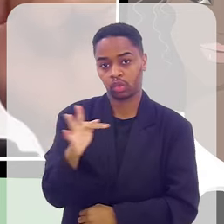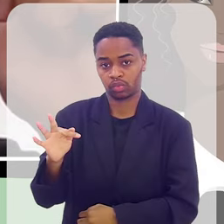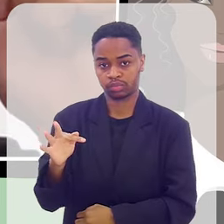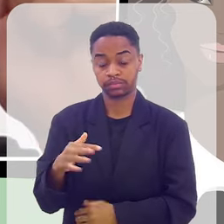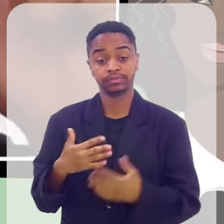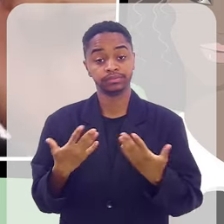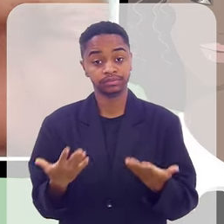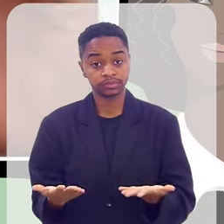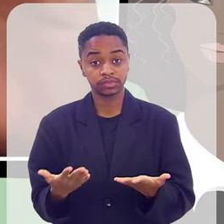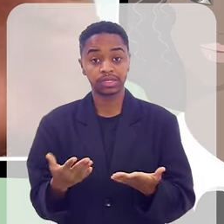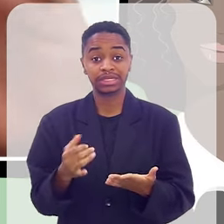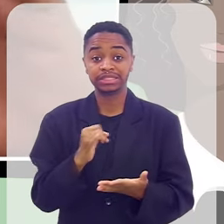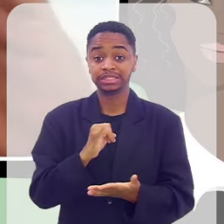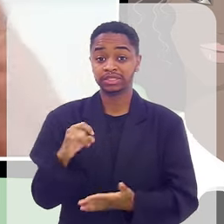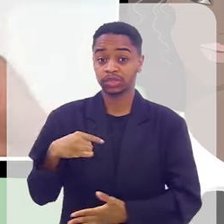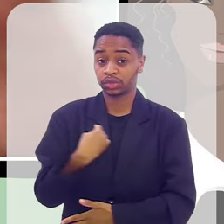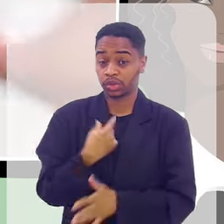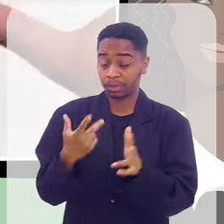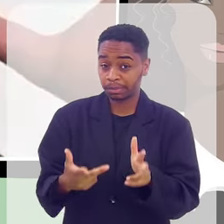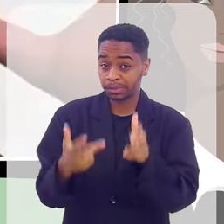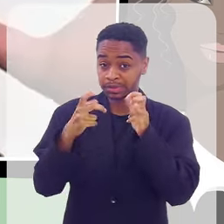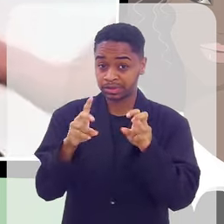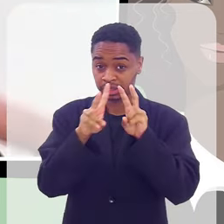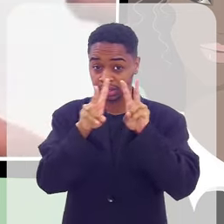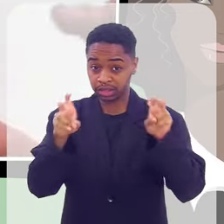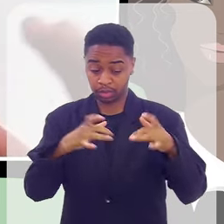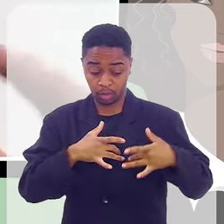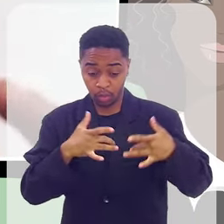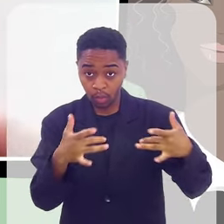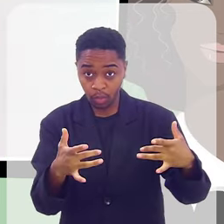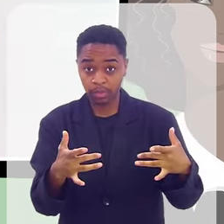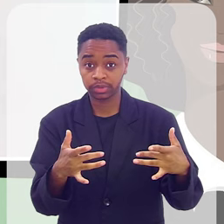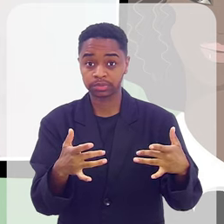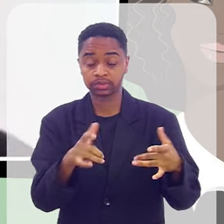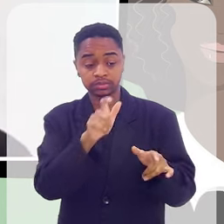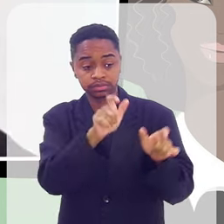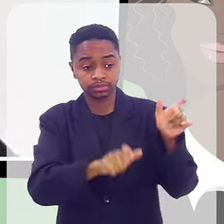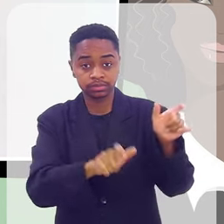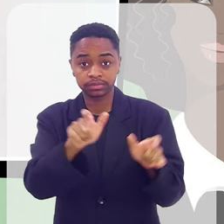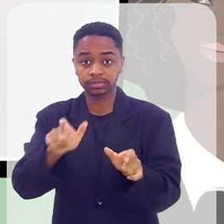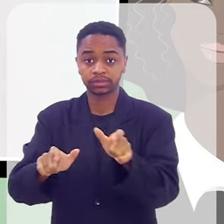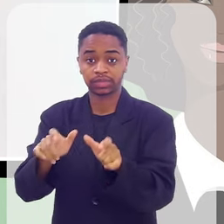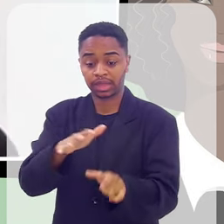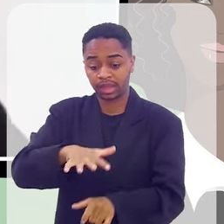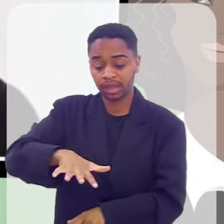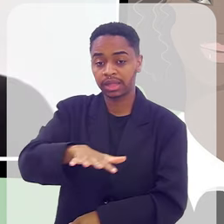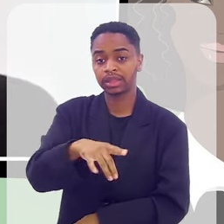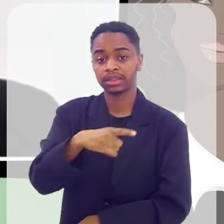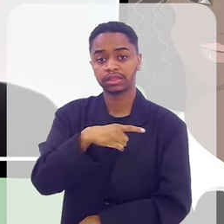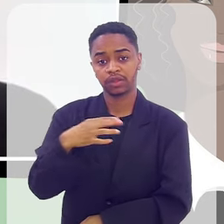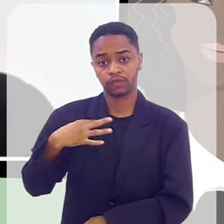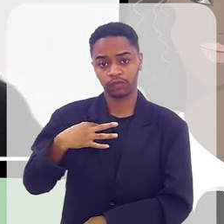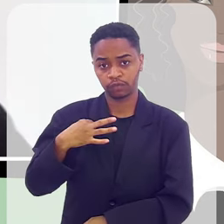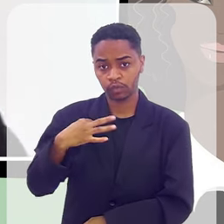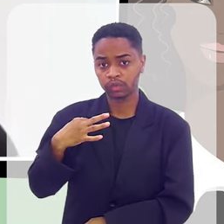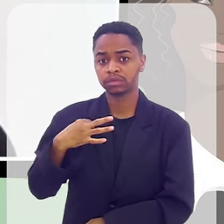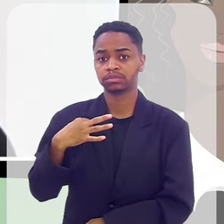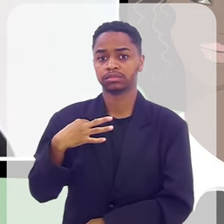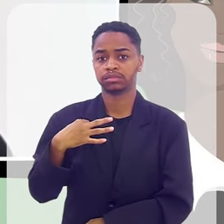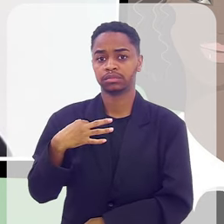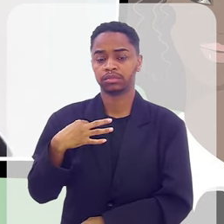Então, quando a gente parte do princípio da compaixão, as pessoas que estão ali, nós temos voluntárias,